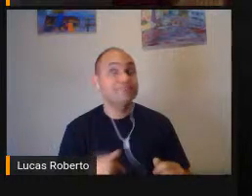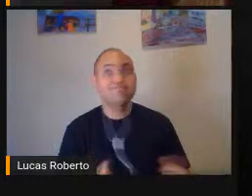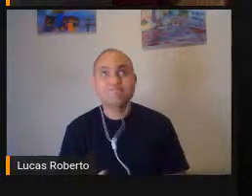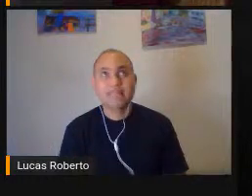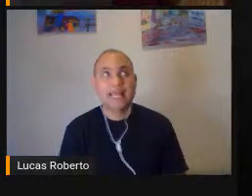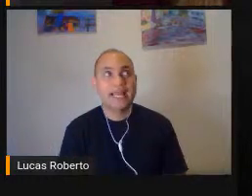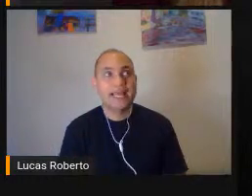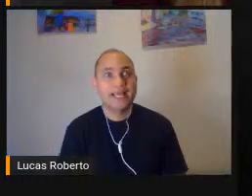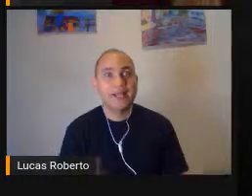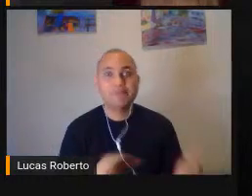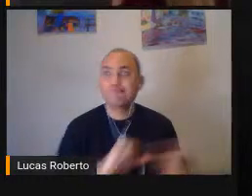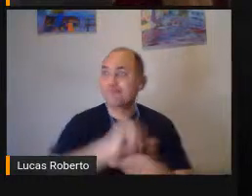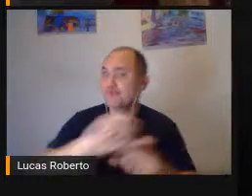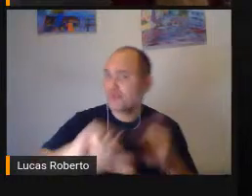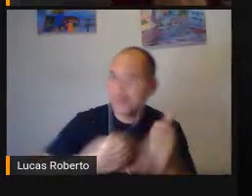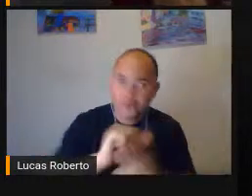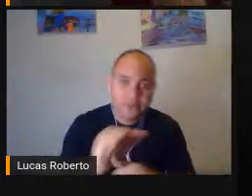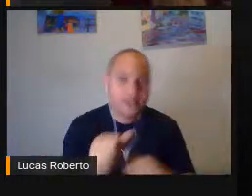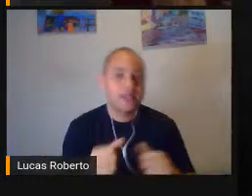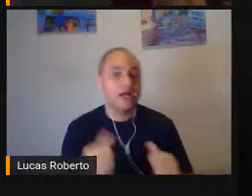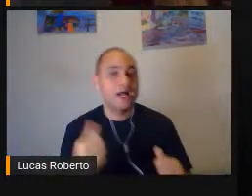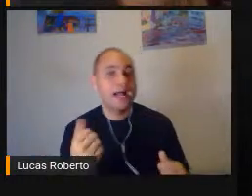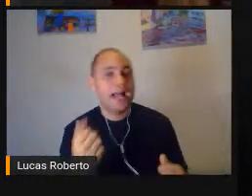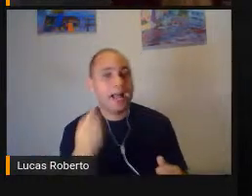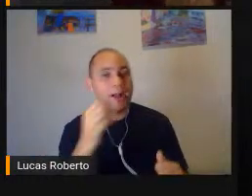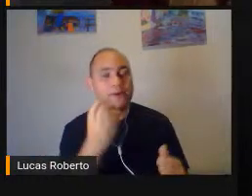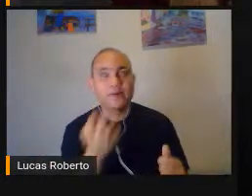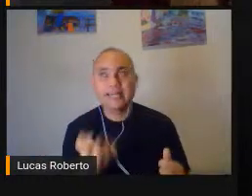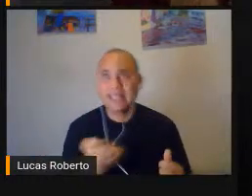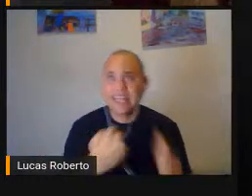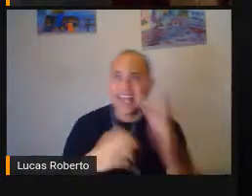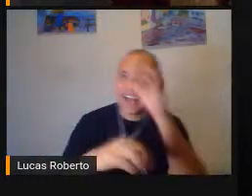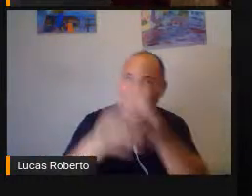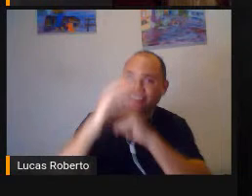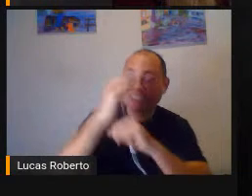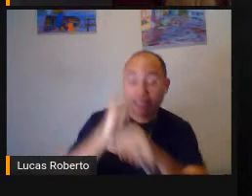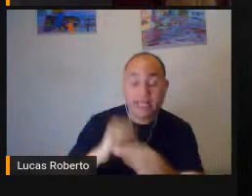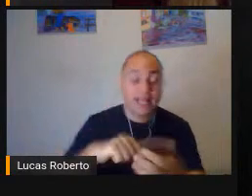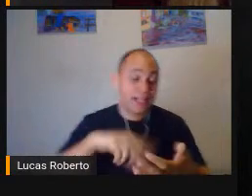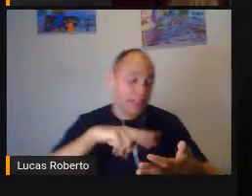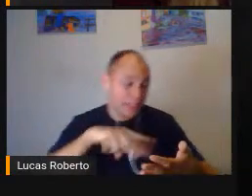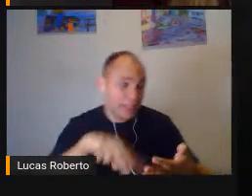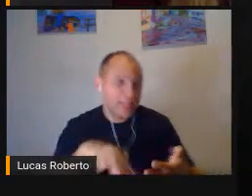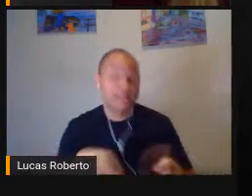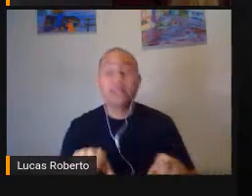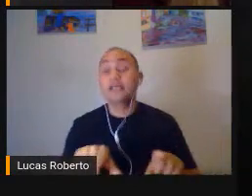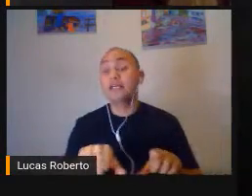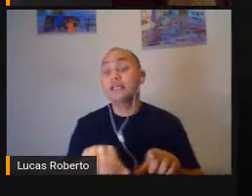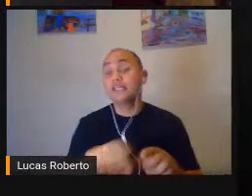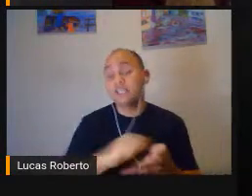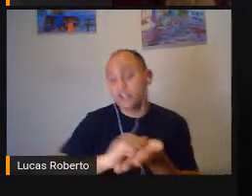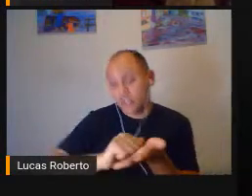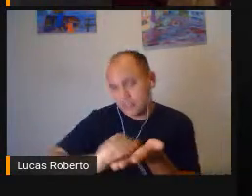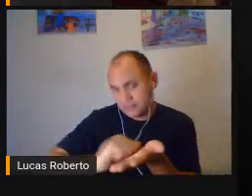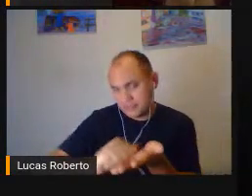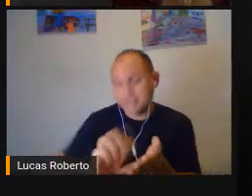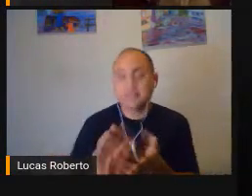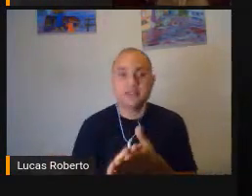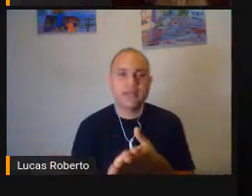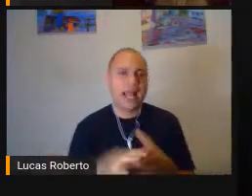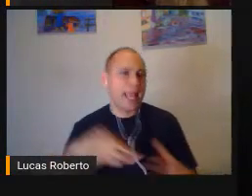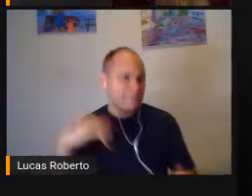leitura E escrita Quando a criança É cega É importante sim Que ela aprenda também O braille E que ela seja